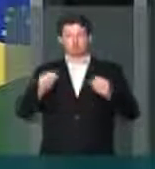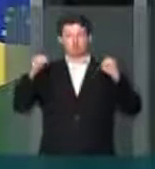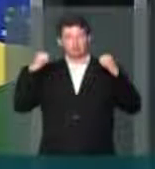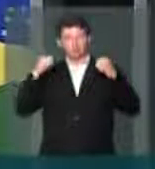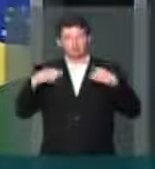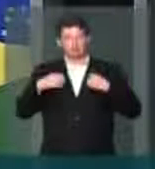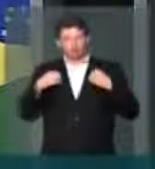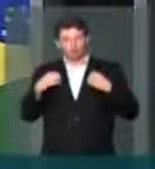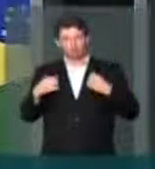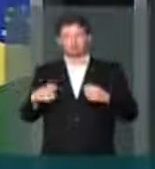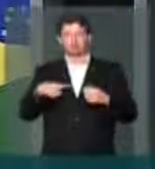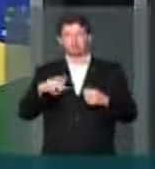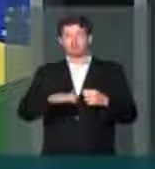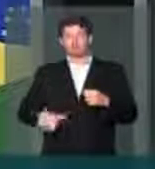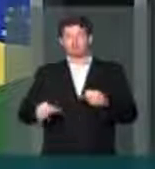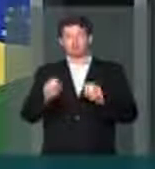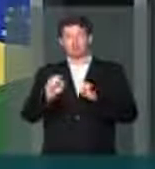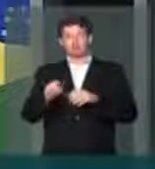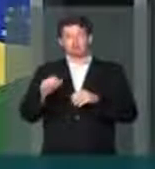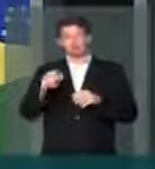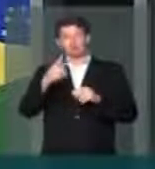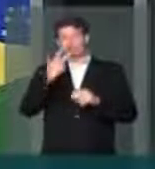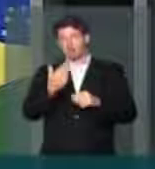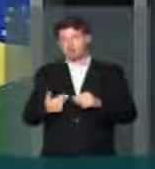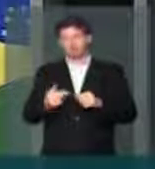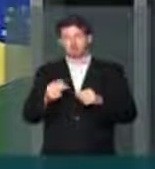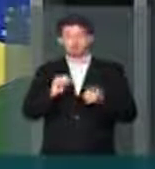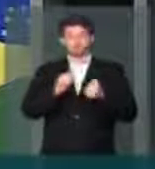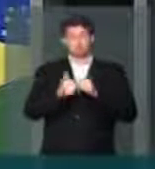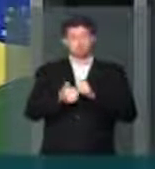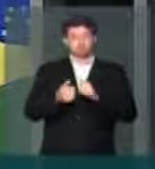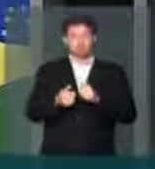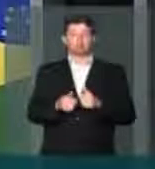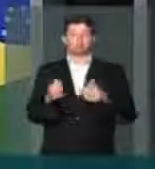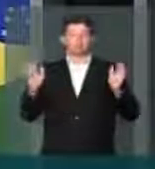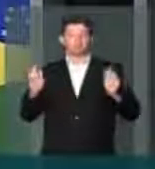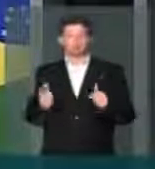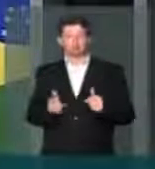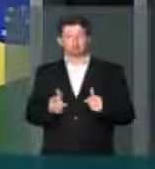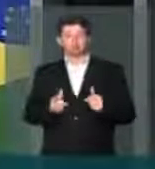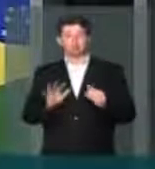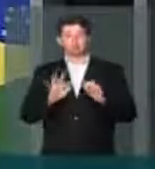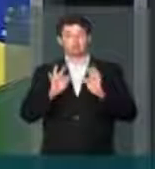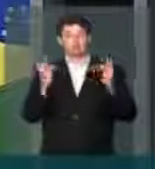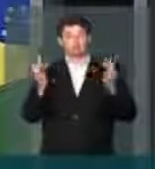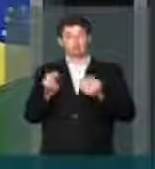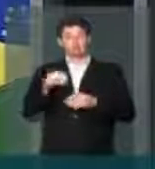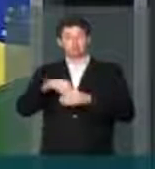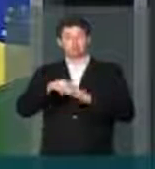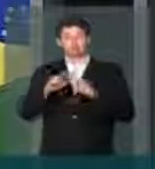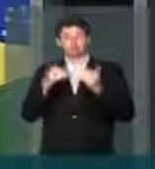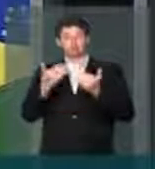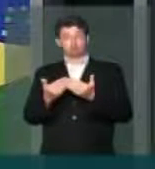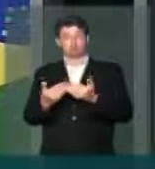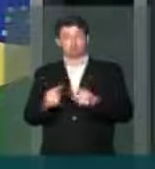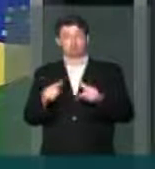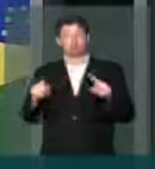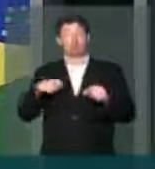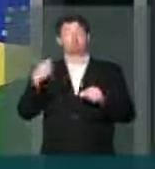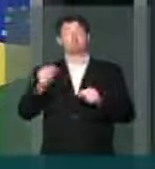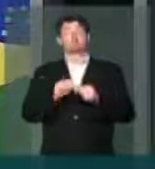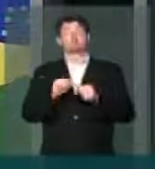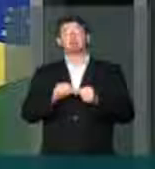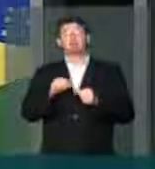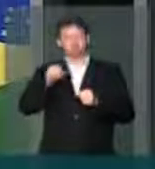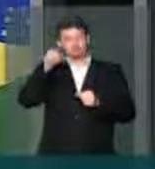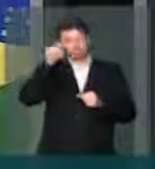física, tem criança com aula de inglês, com esporte, enfim, tem a família dentro da escola. Mas quem faz isso